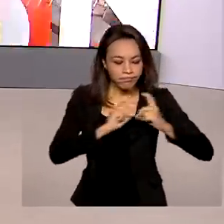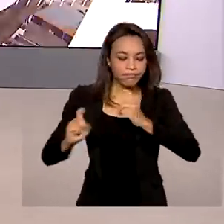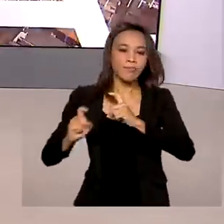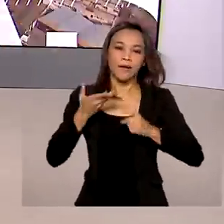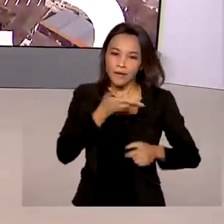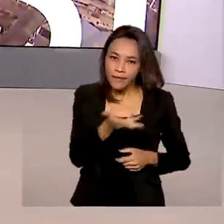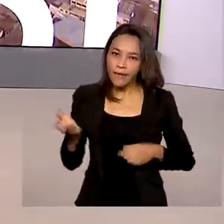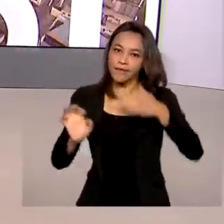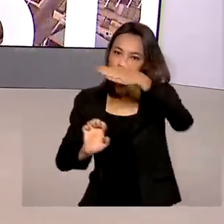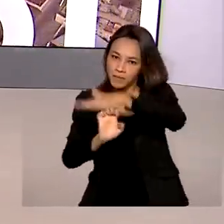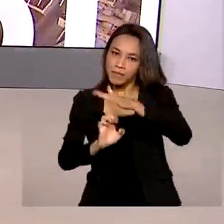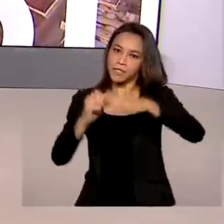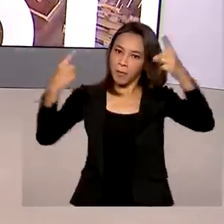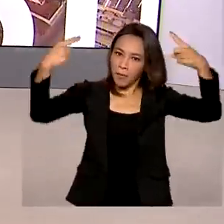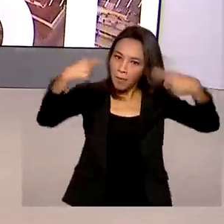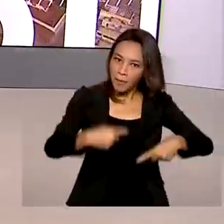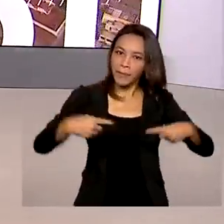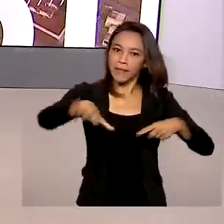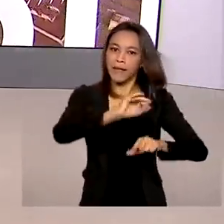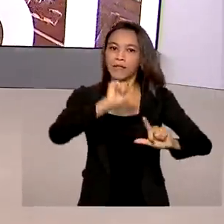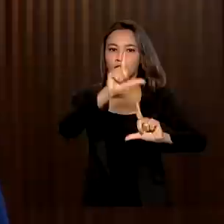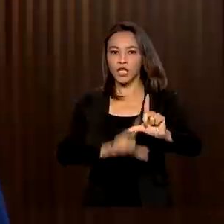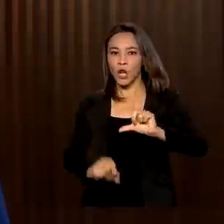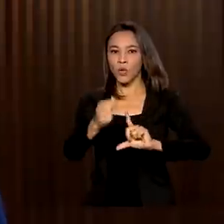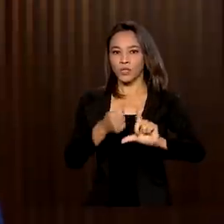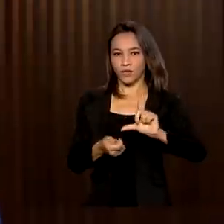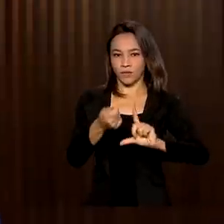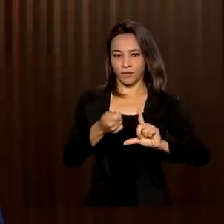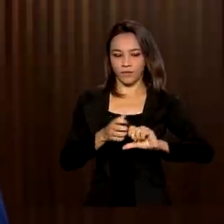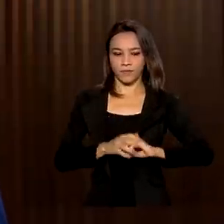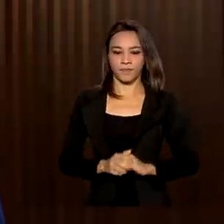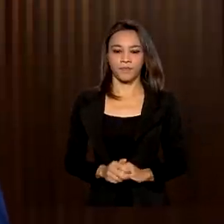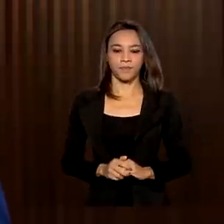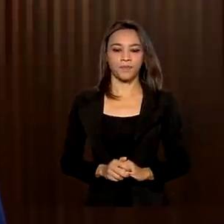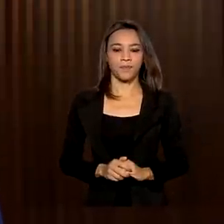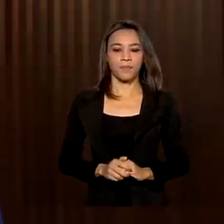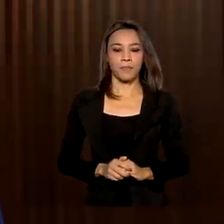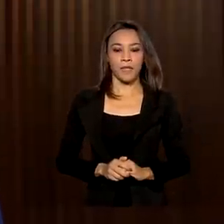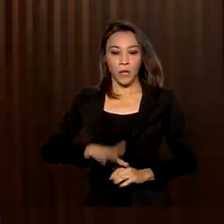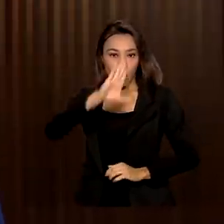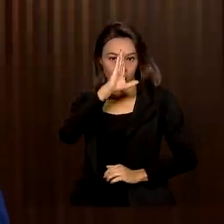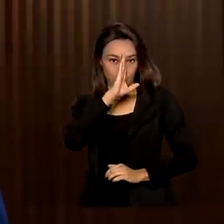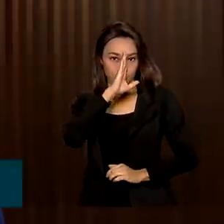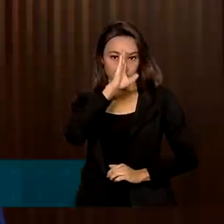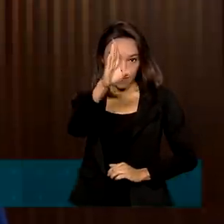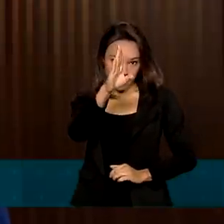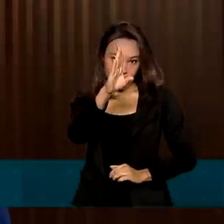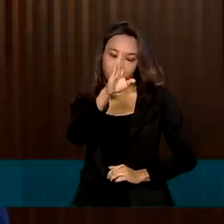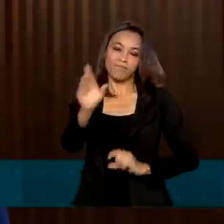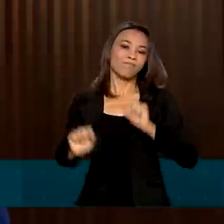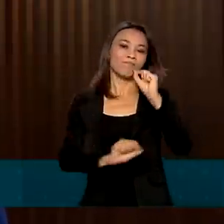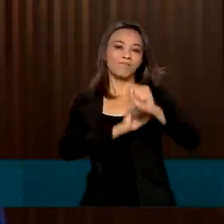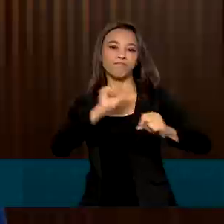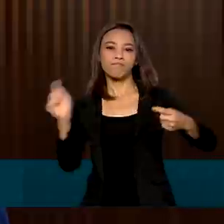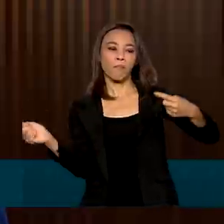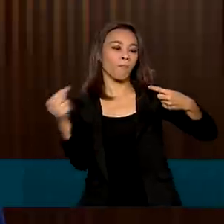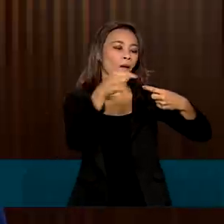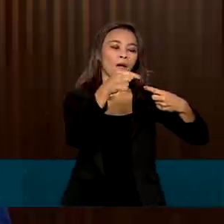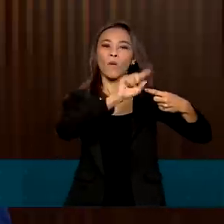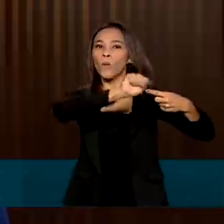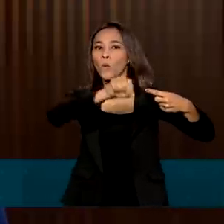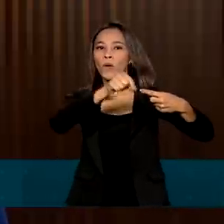competitiva no mercado de logística. O primeiro ponto do projeto de privatização trata da